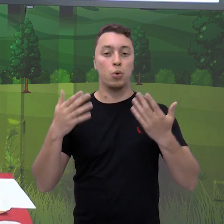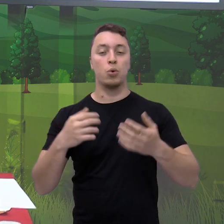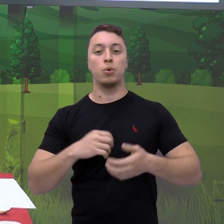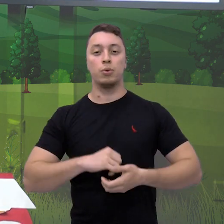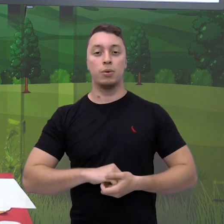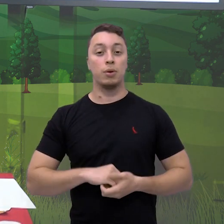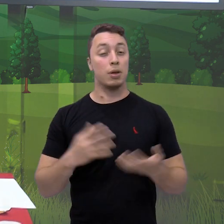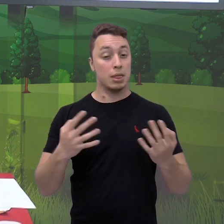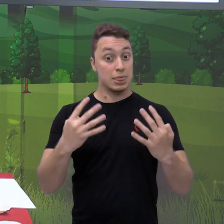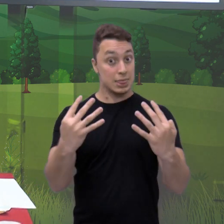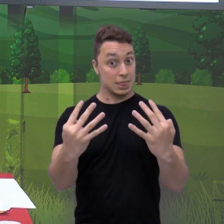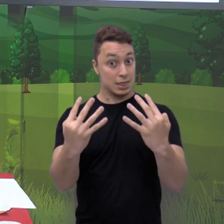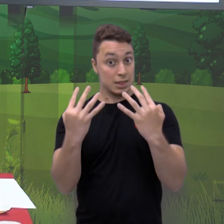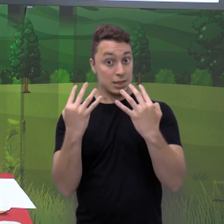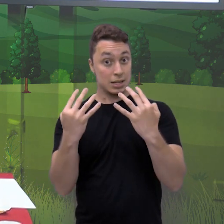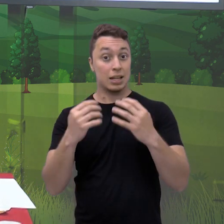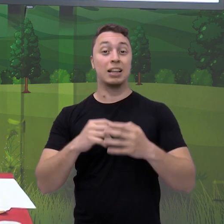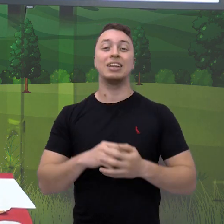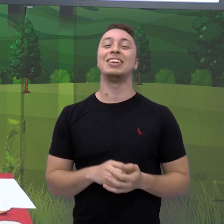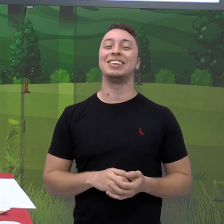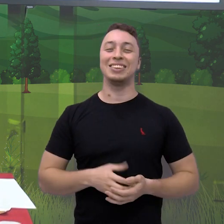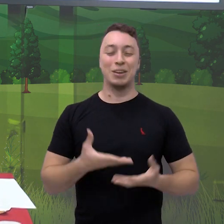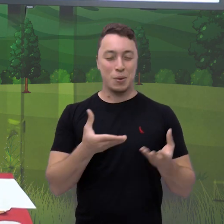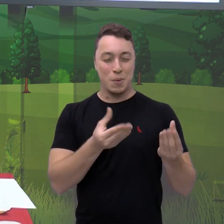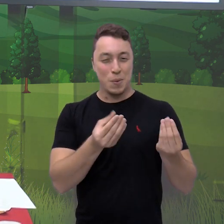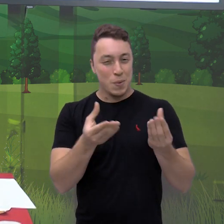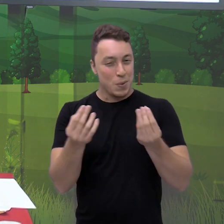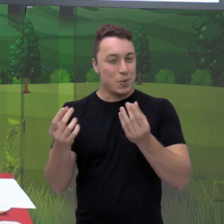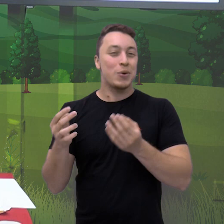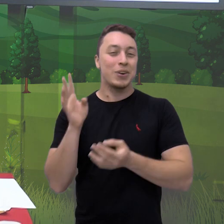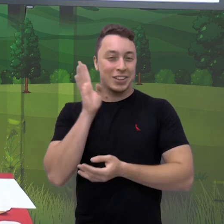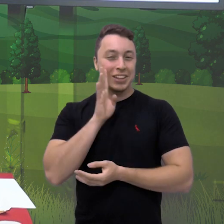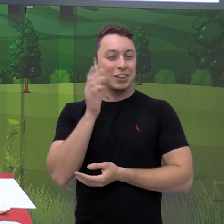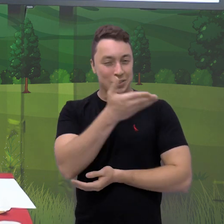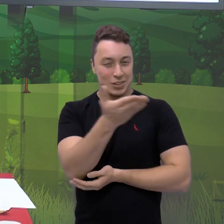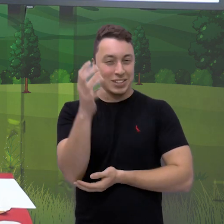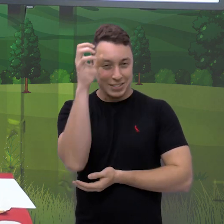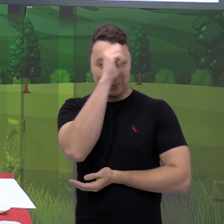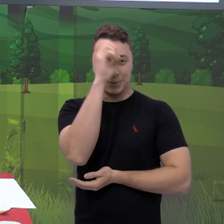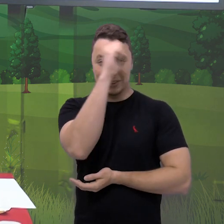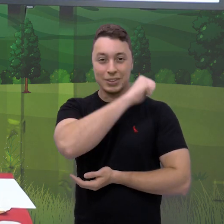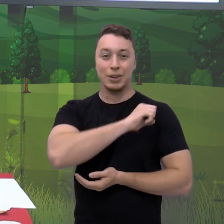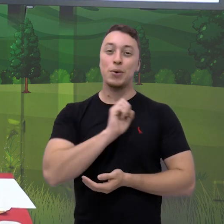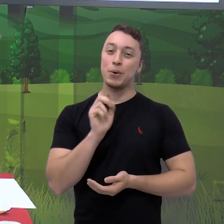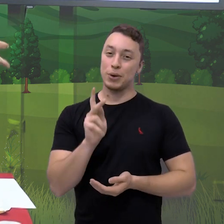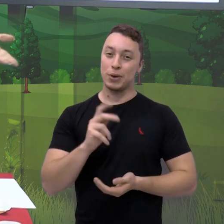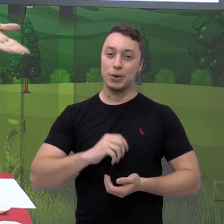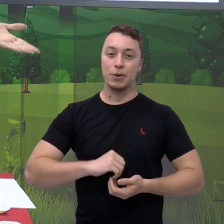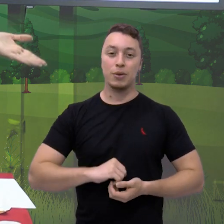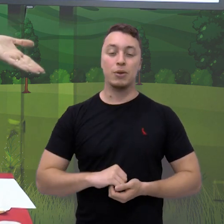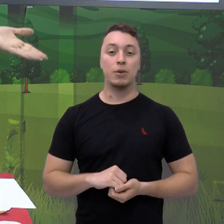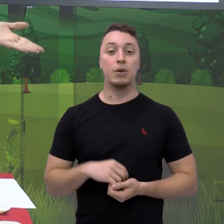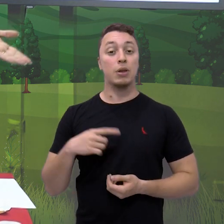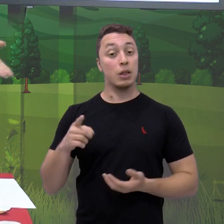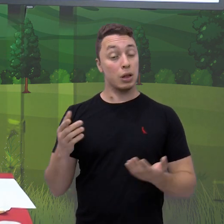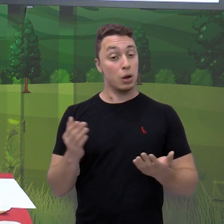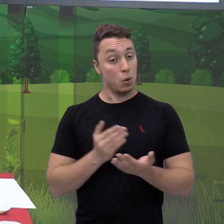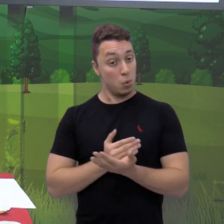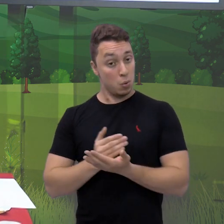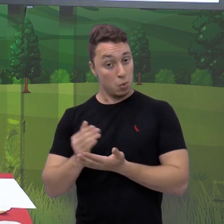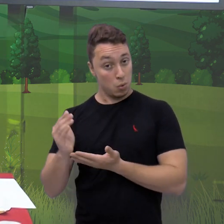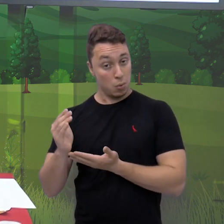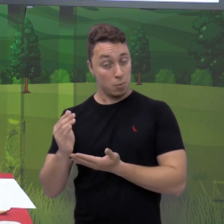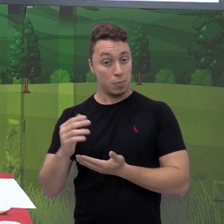atenção na nossa aula de hoje que tem muita coisa legal para vocês aprenderem, tá bom? Para iniciarmos a nossa aula